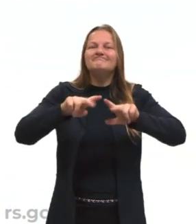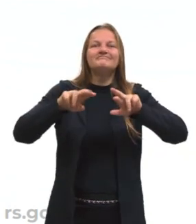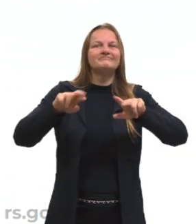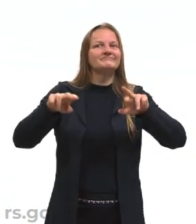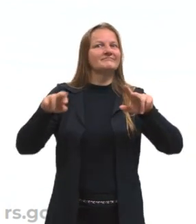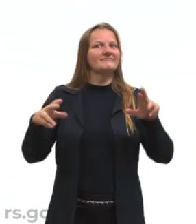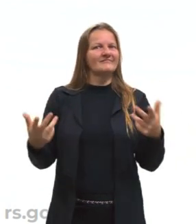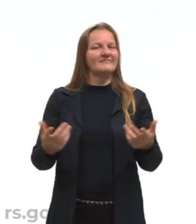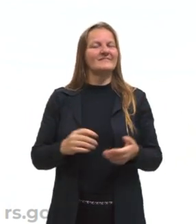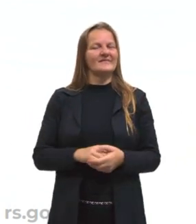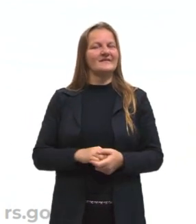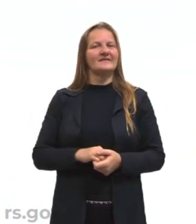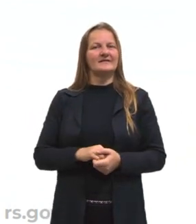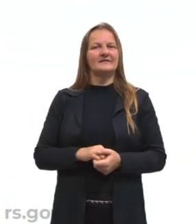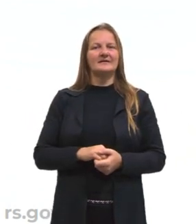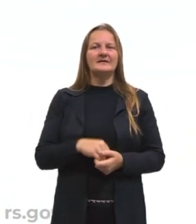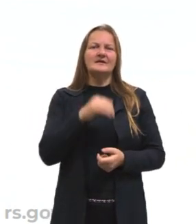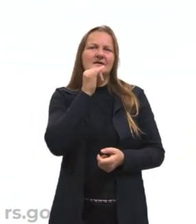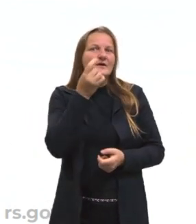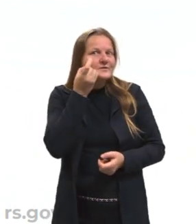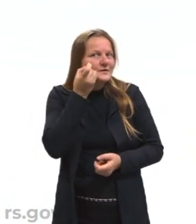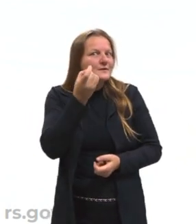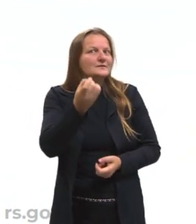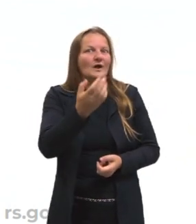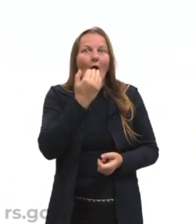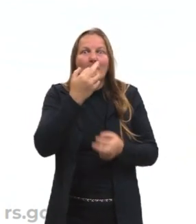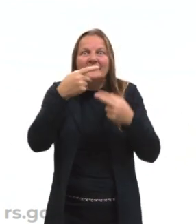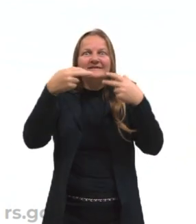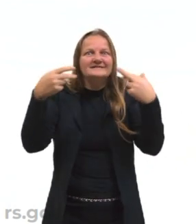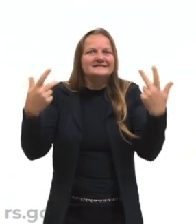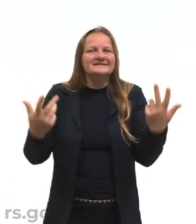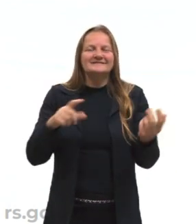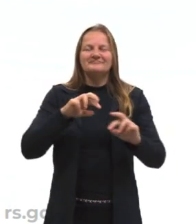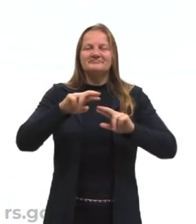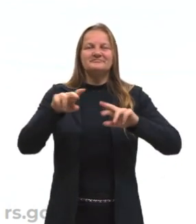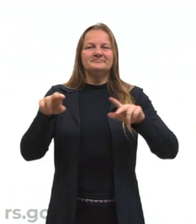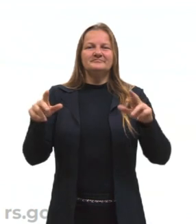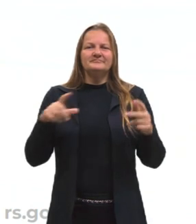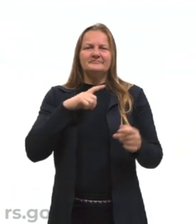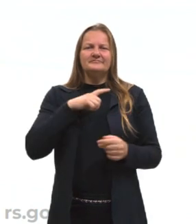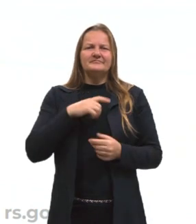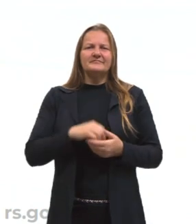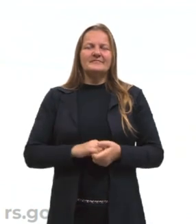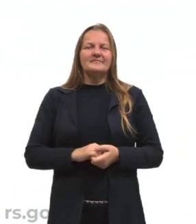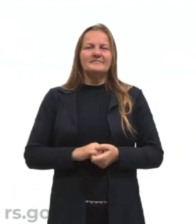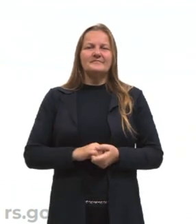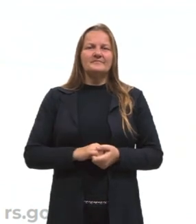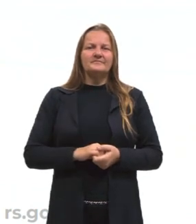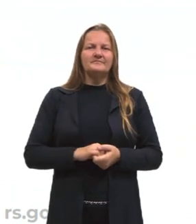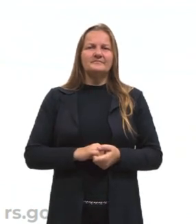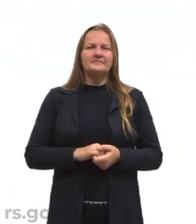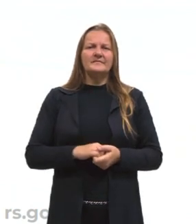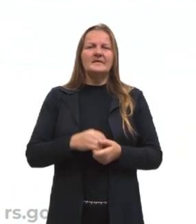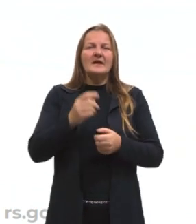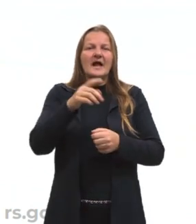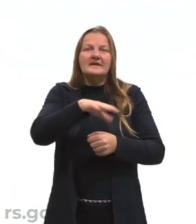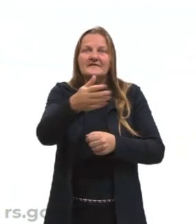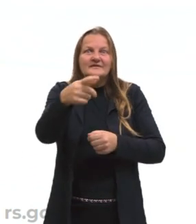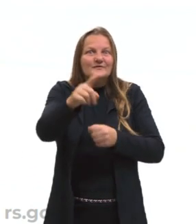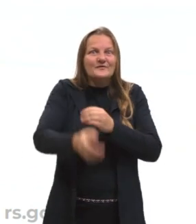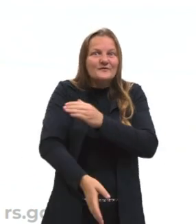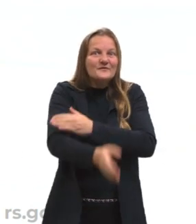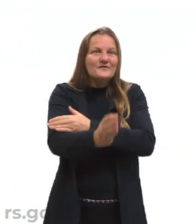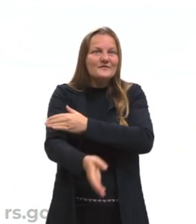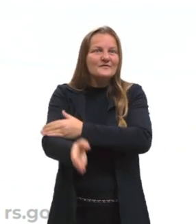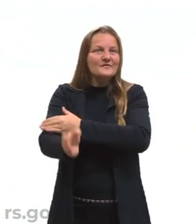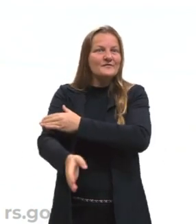diversificada, né? Como isso é interessante, né? E aqui sempre, assim, uma orientação. Quando viajarmos, às vezes,